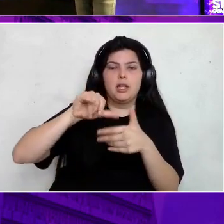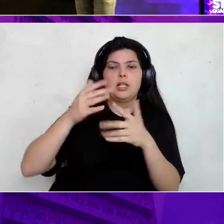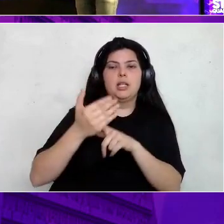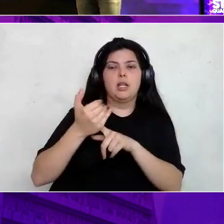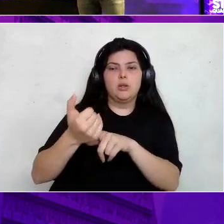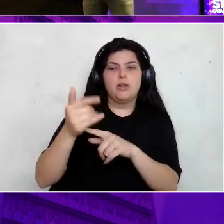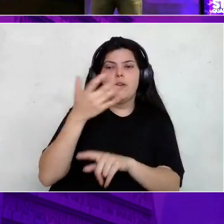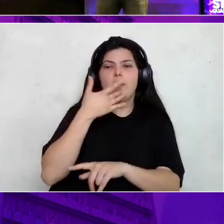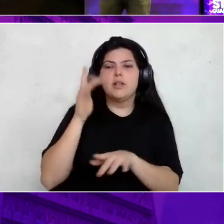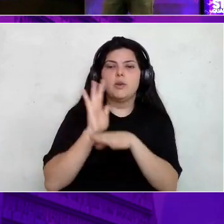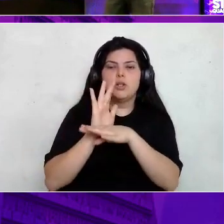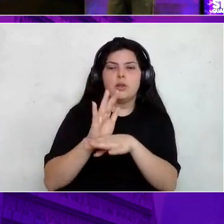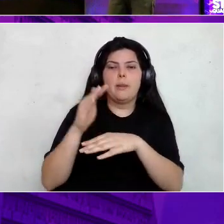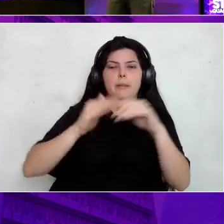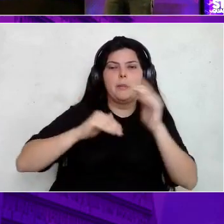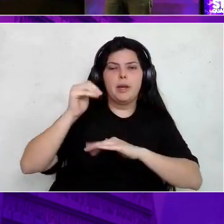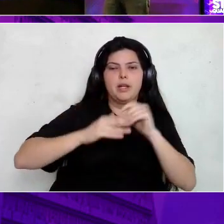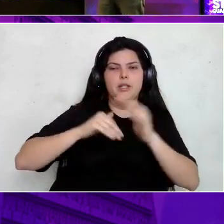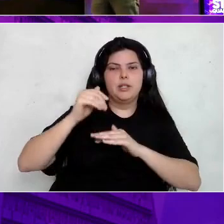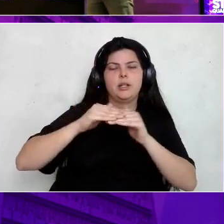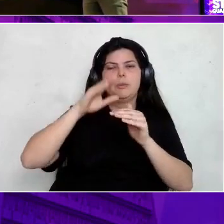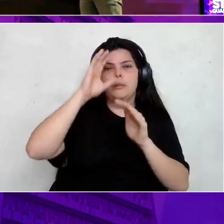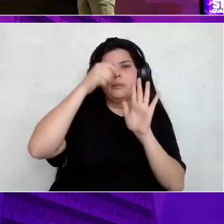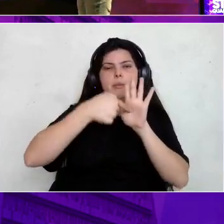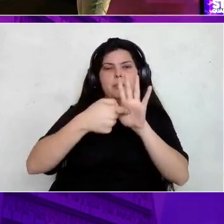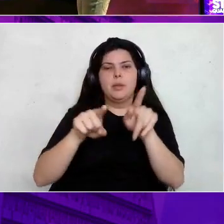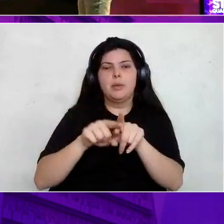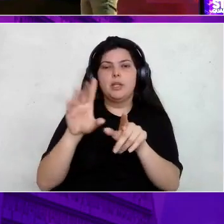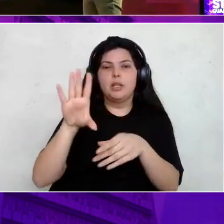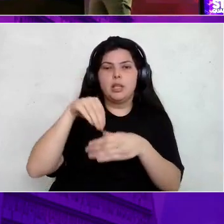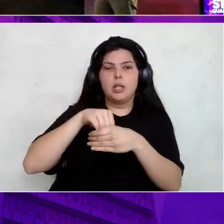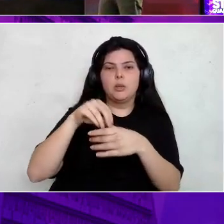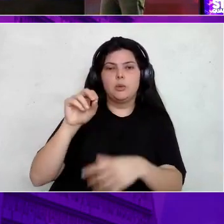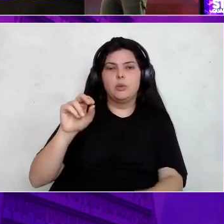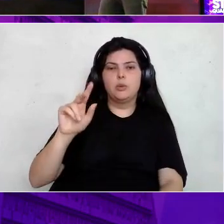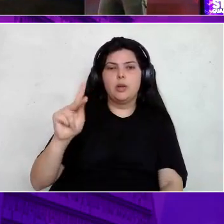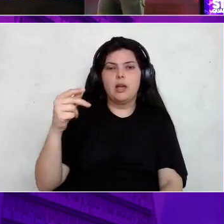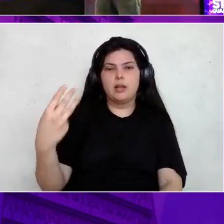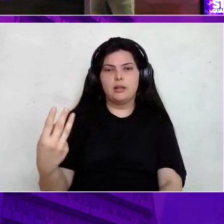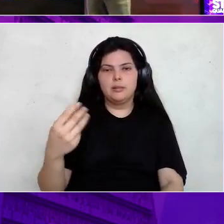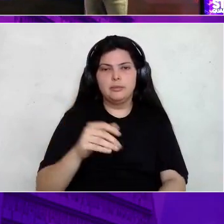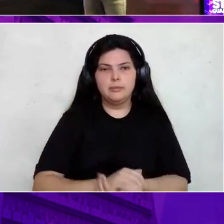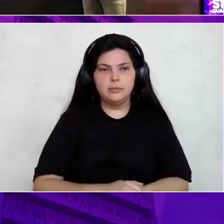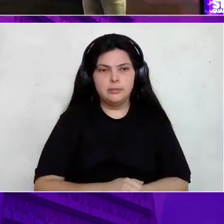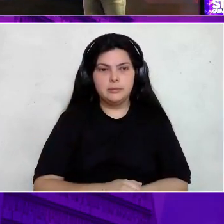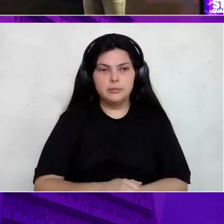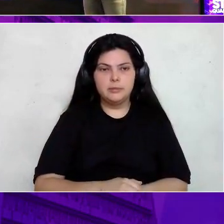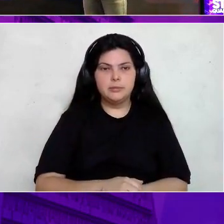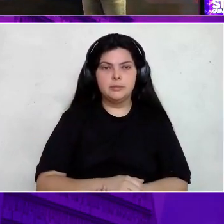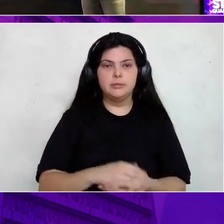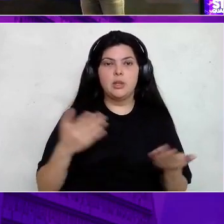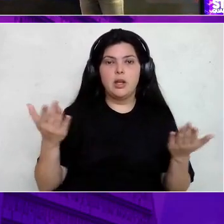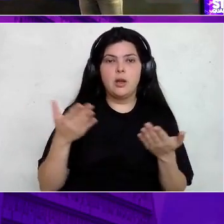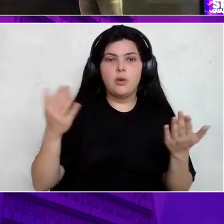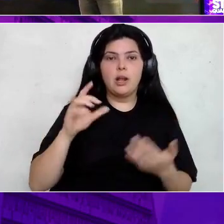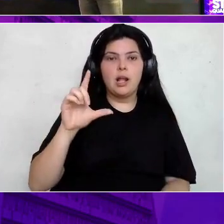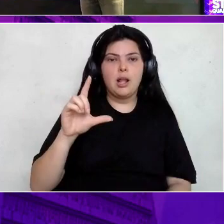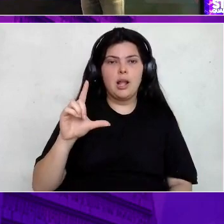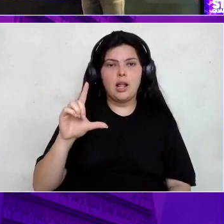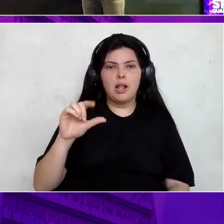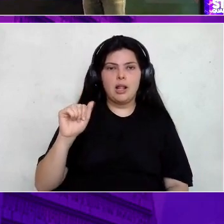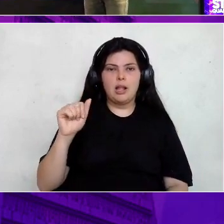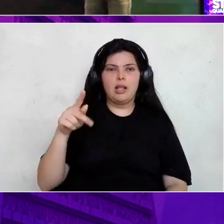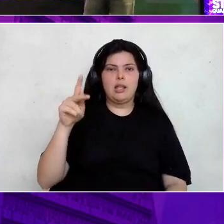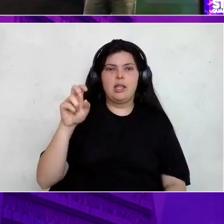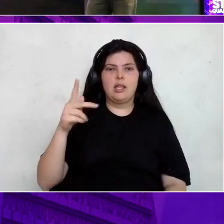a implementação do machine learning. Também em cima do HeatWave. Tá joia? E agora, sobre o Lakehouse. Hoje a gente tem uma série de